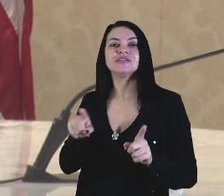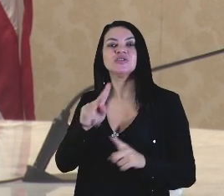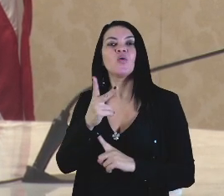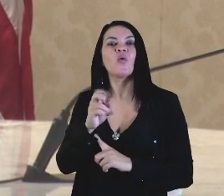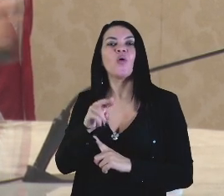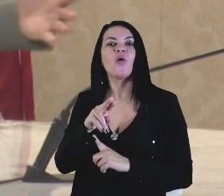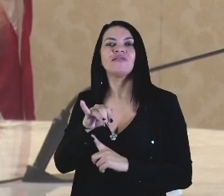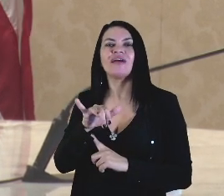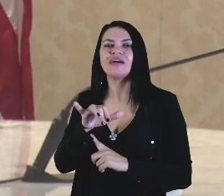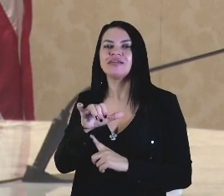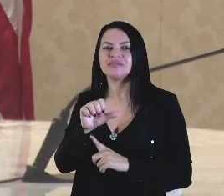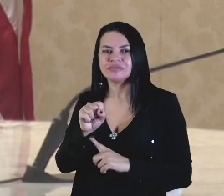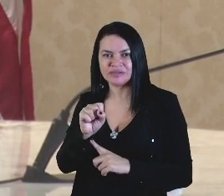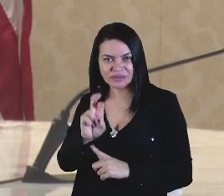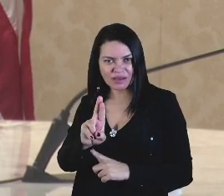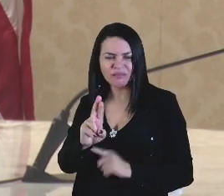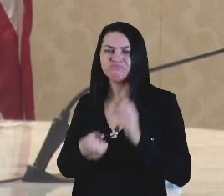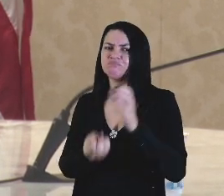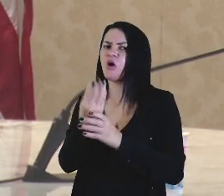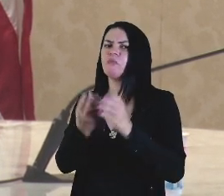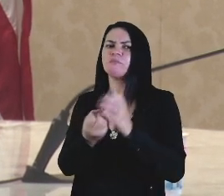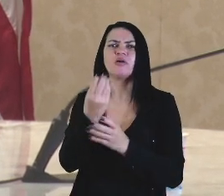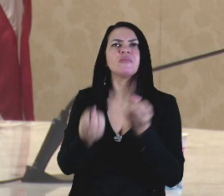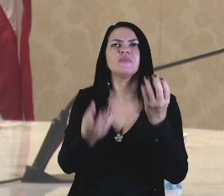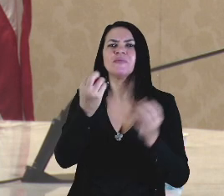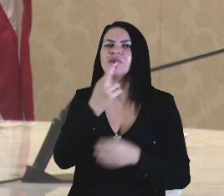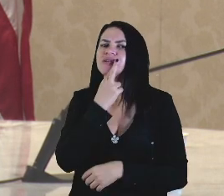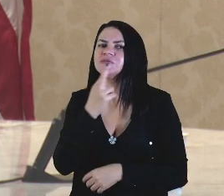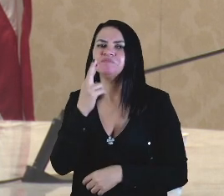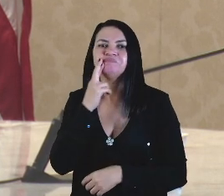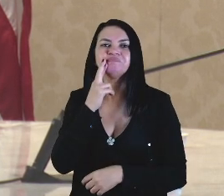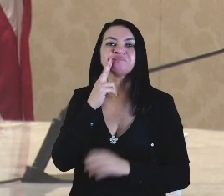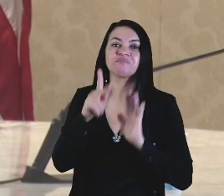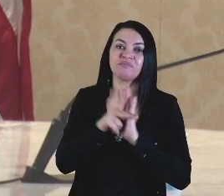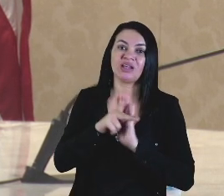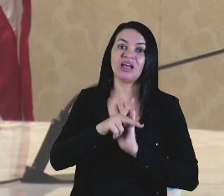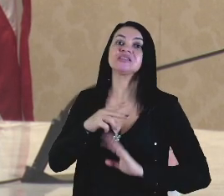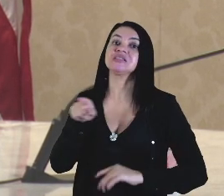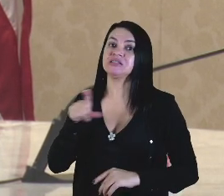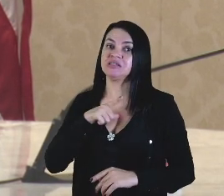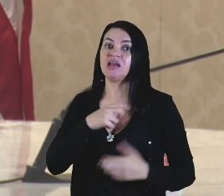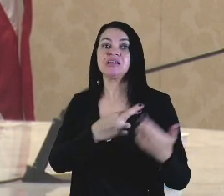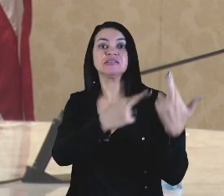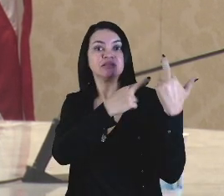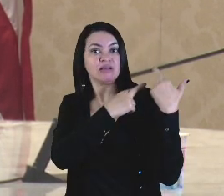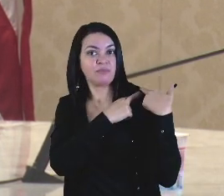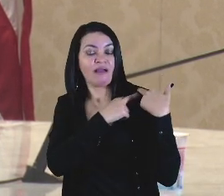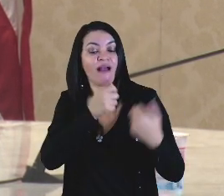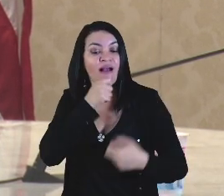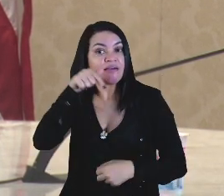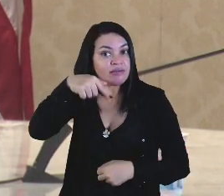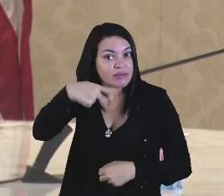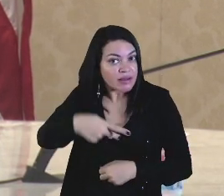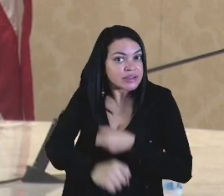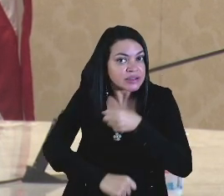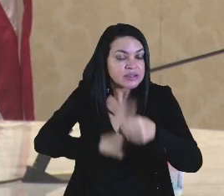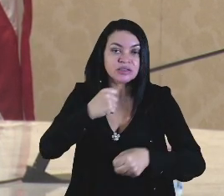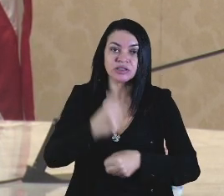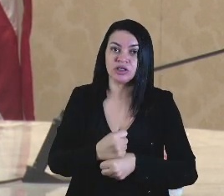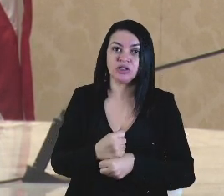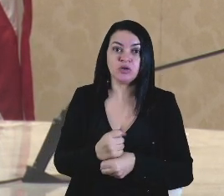missão de também levar adiante, professor Canales, essa missão de termos, ainda neste ano,